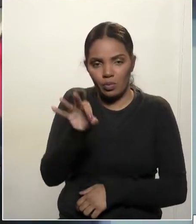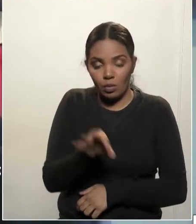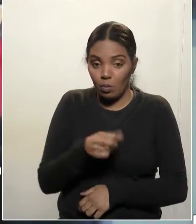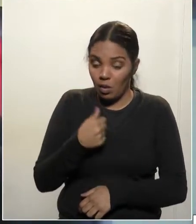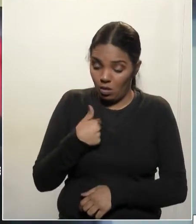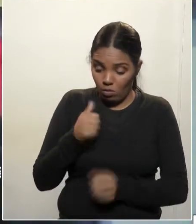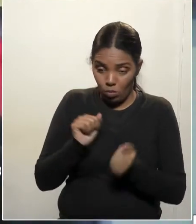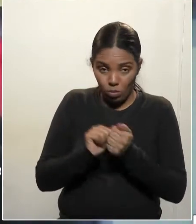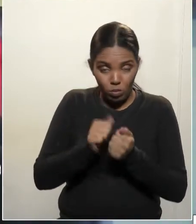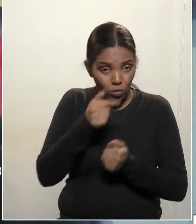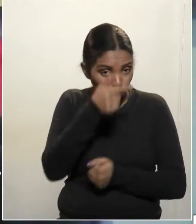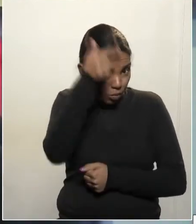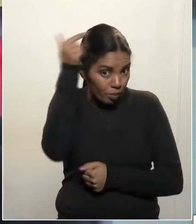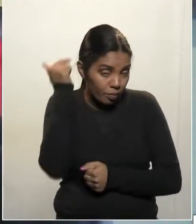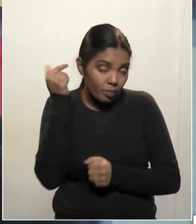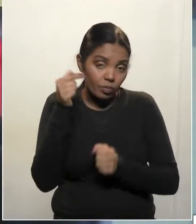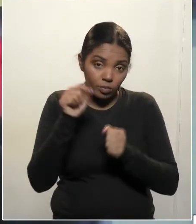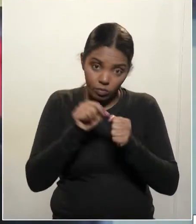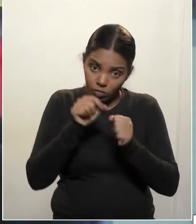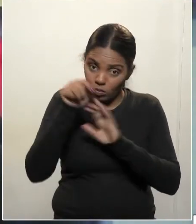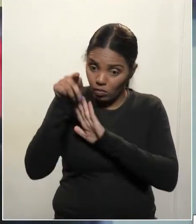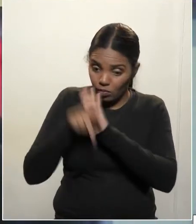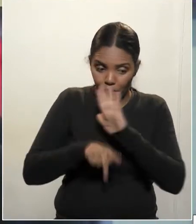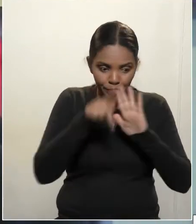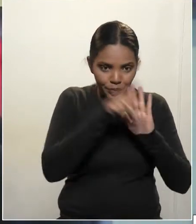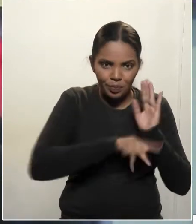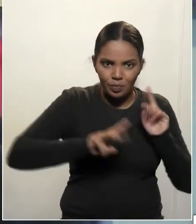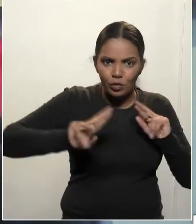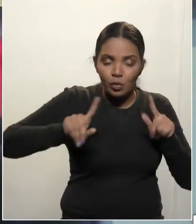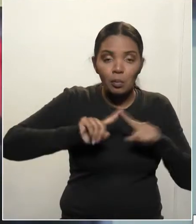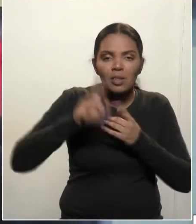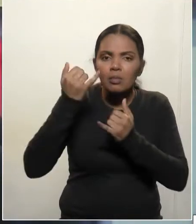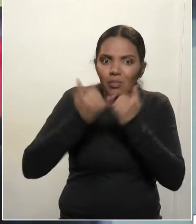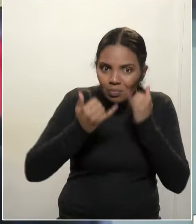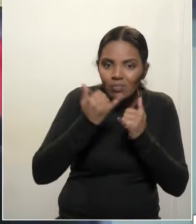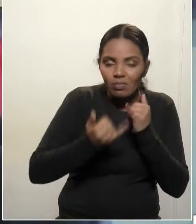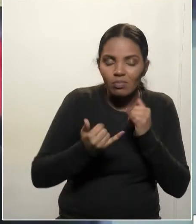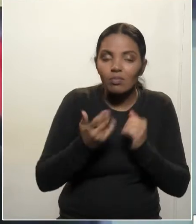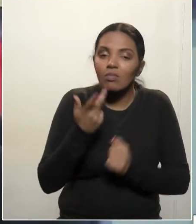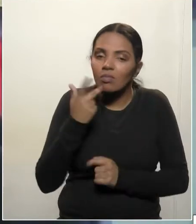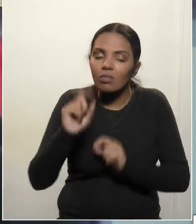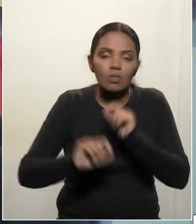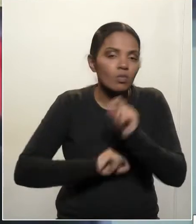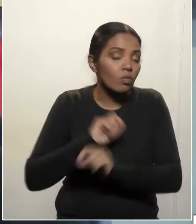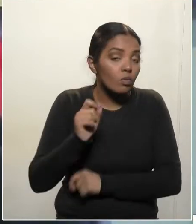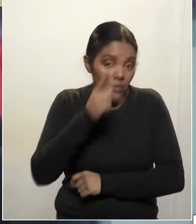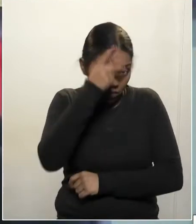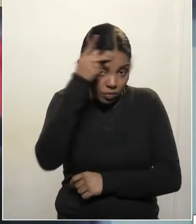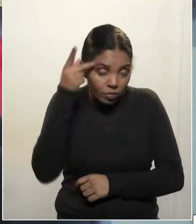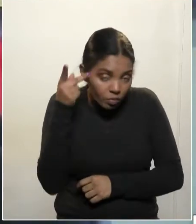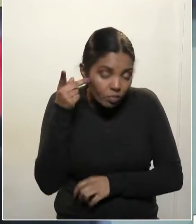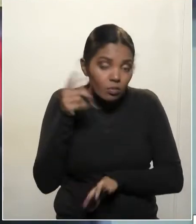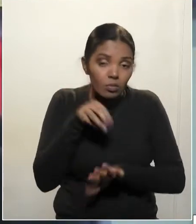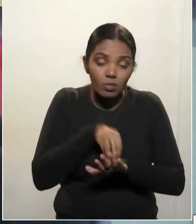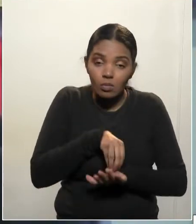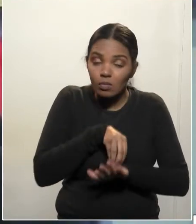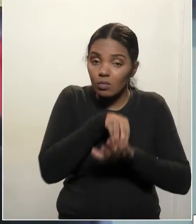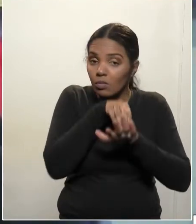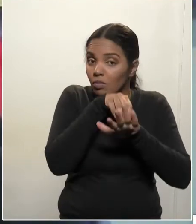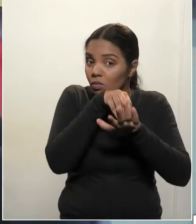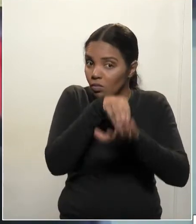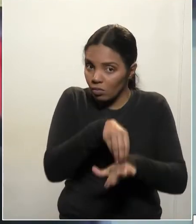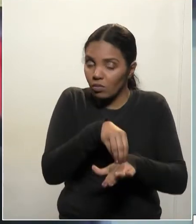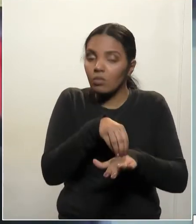apresentamos projetos diferentes, embora similares, que têm previsões, inclusive, que esses passageiros a serem transportados